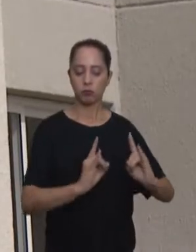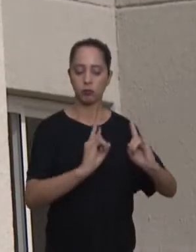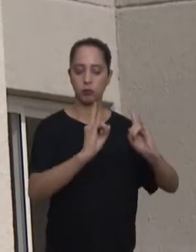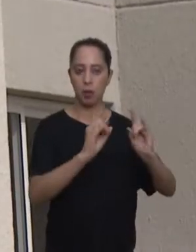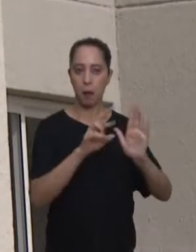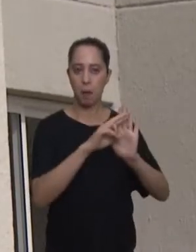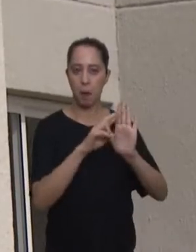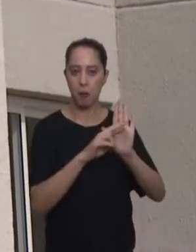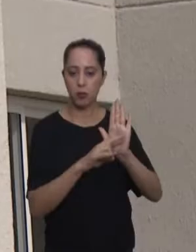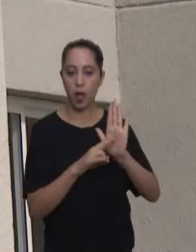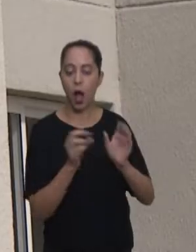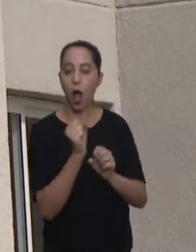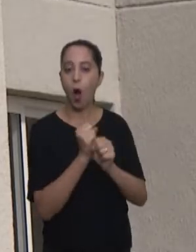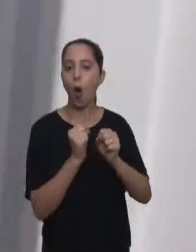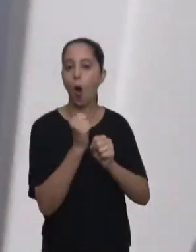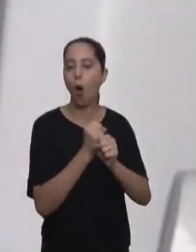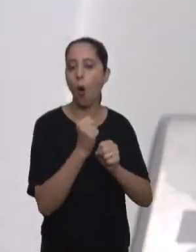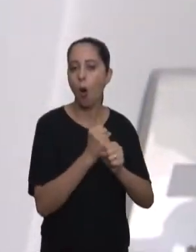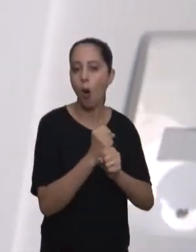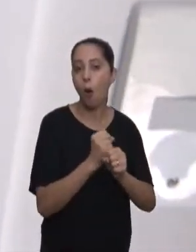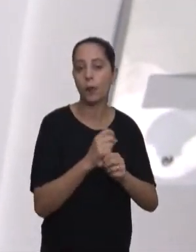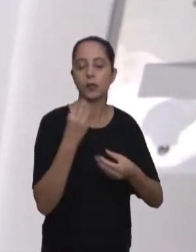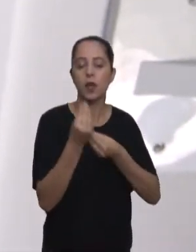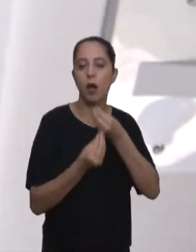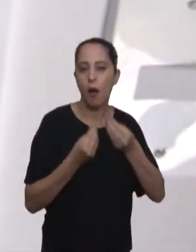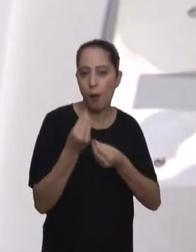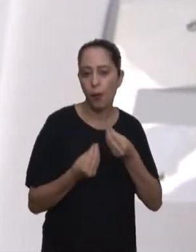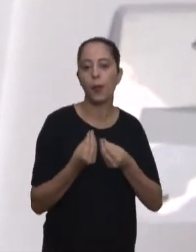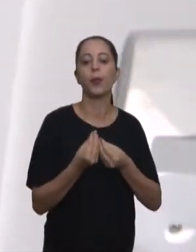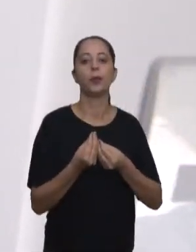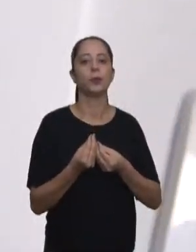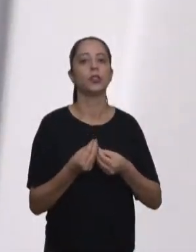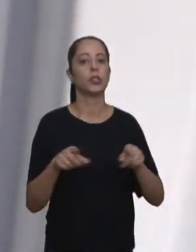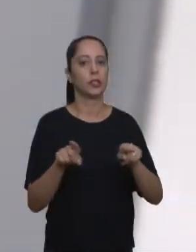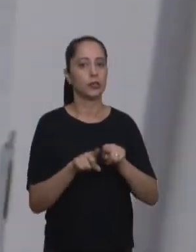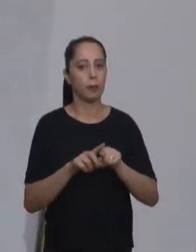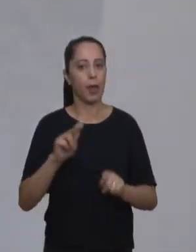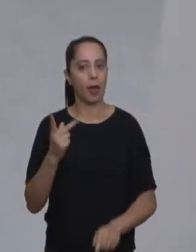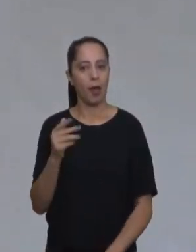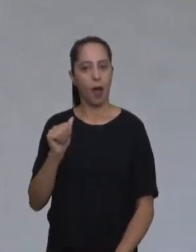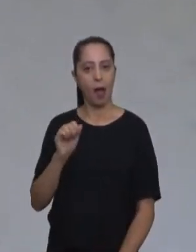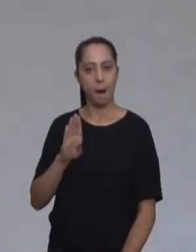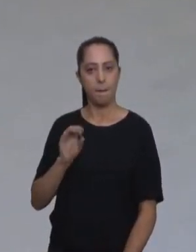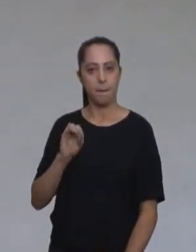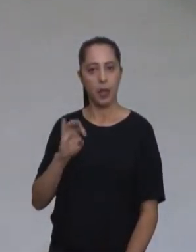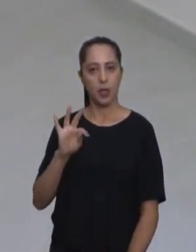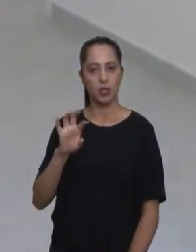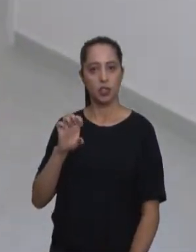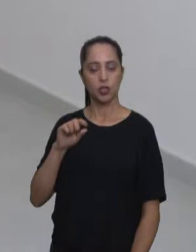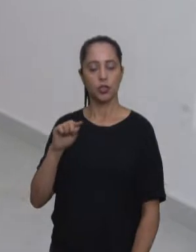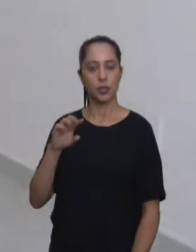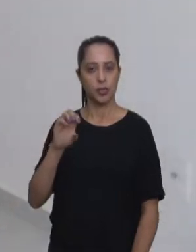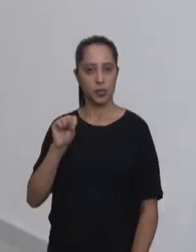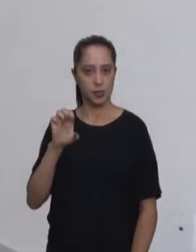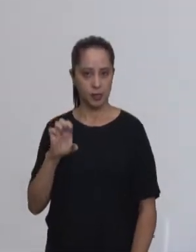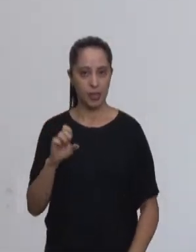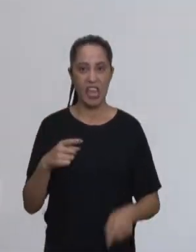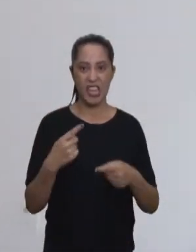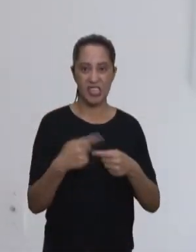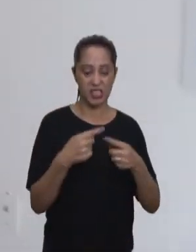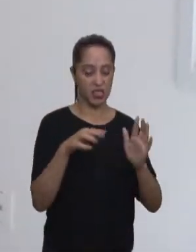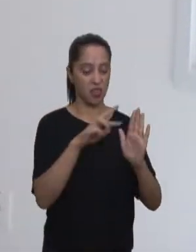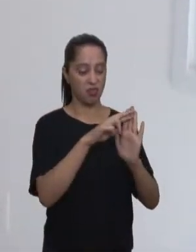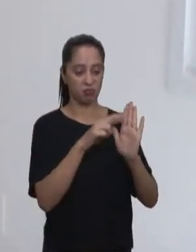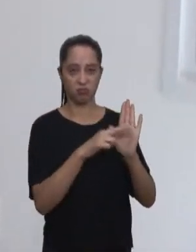determinar quais são os processos para obtenção de alvará e licença, assim como a BITSE. A lei ainda prevê